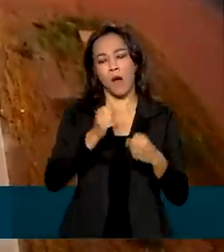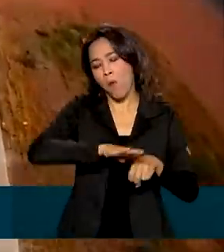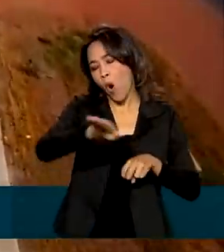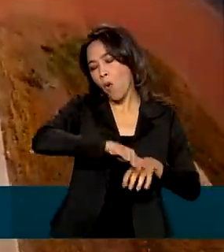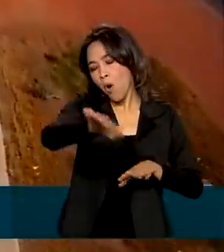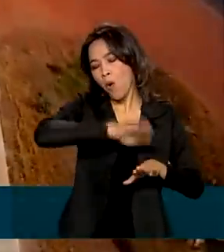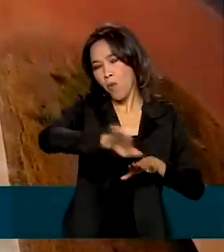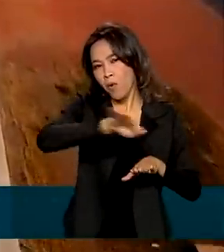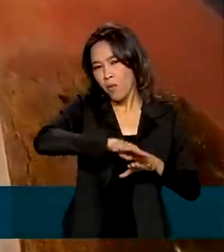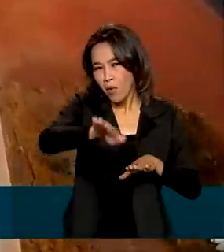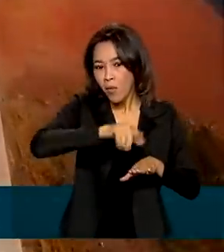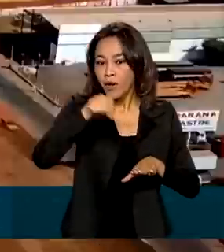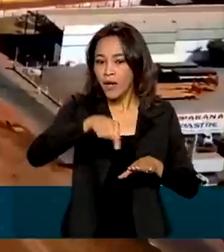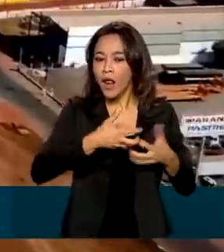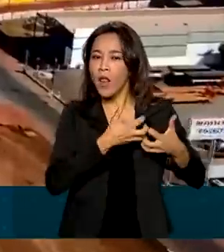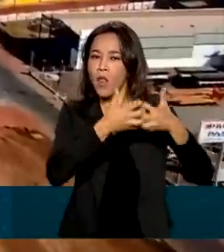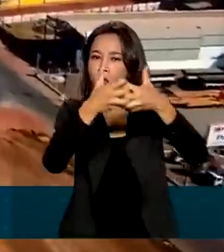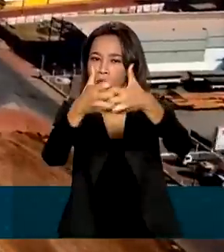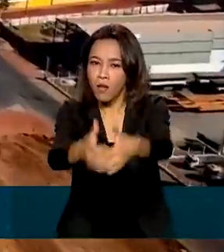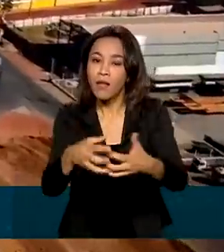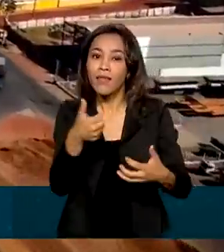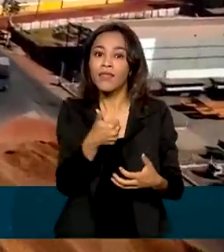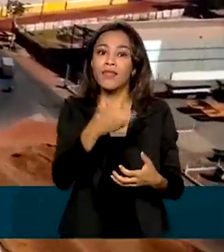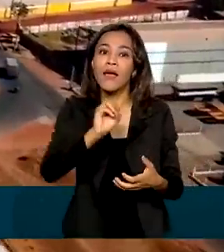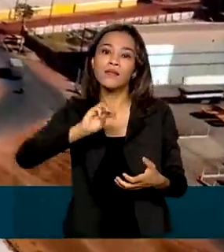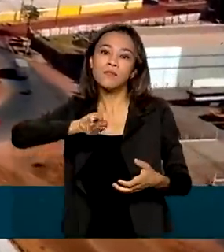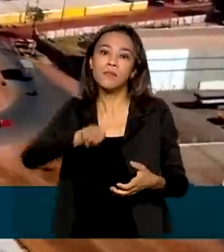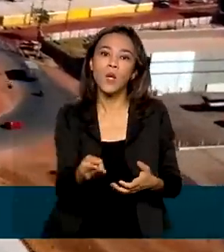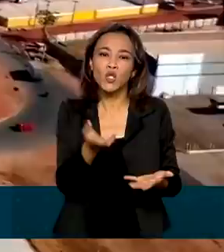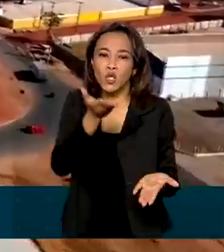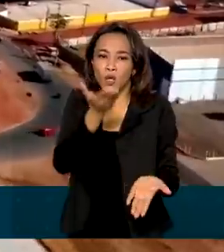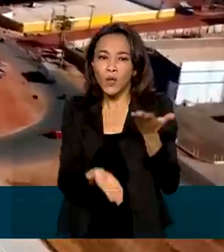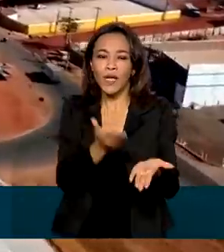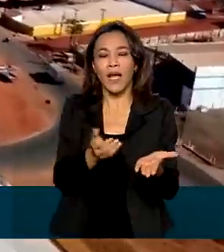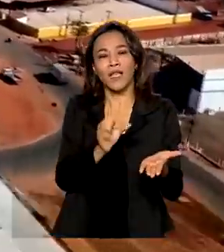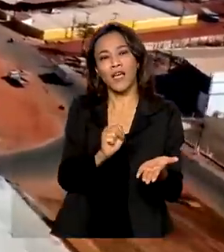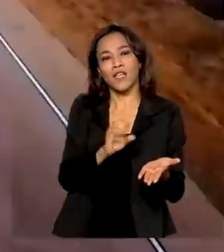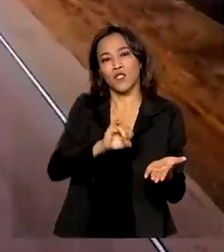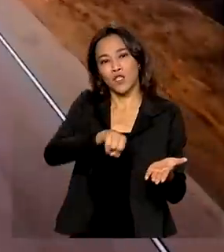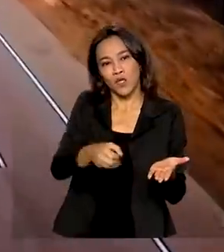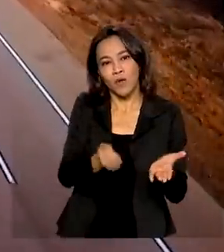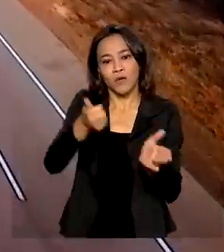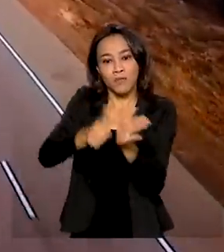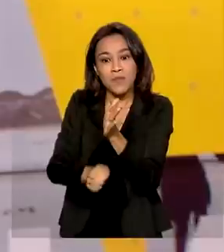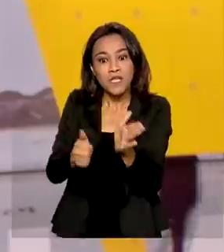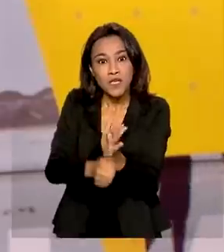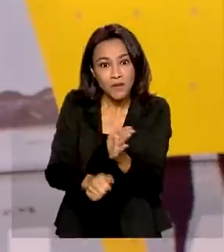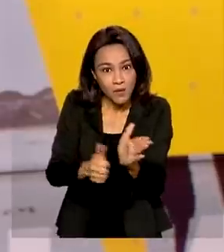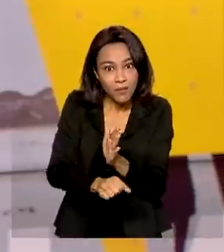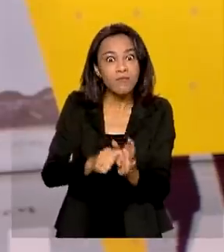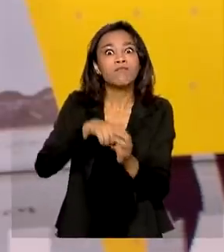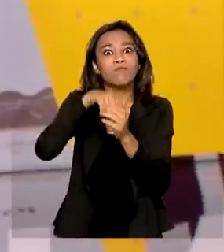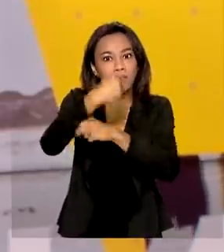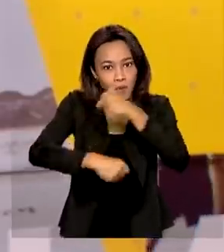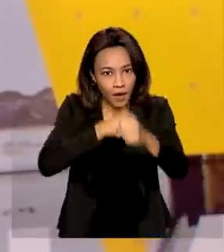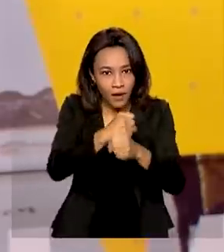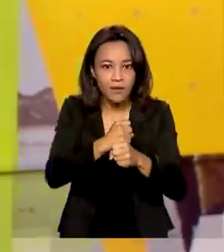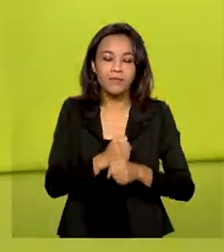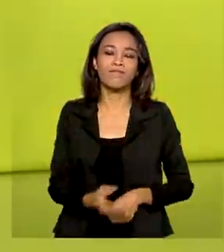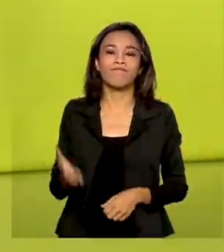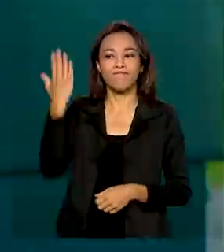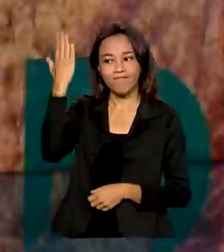rodovia, por onde são transportados quase 10 milhões de toneladas de soja e milho por ano. O ministro da